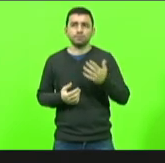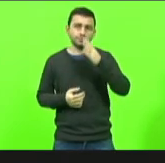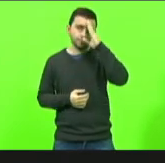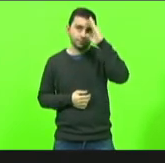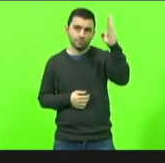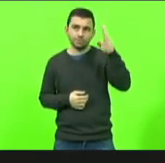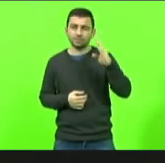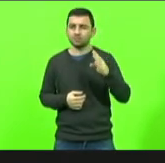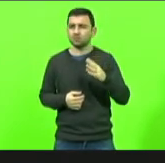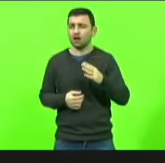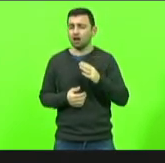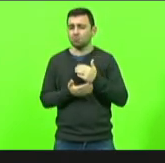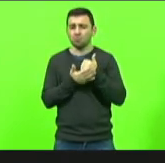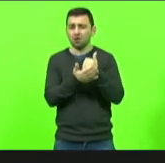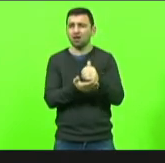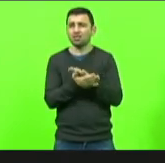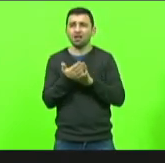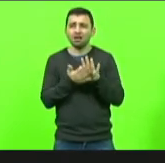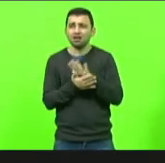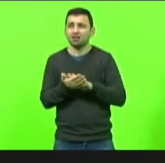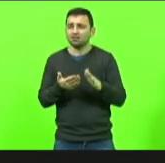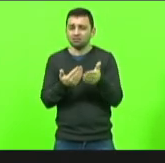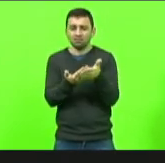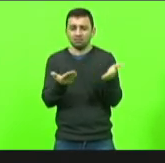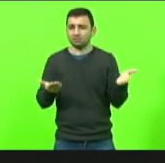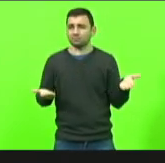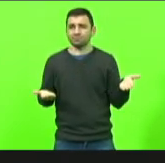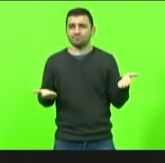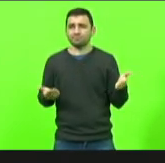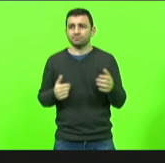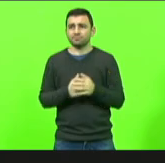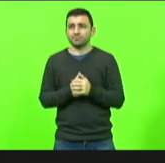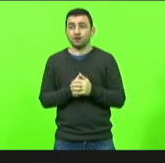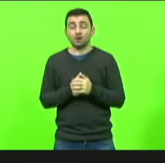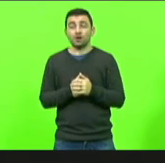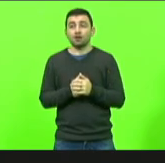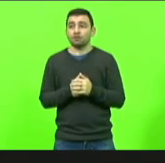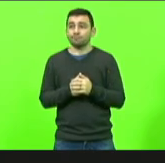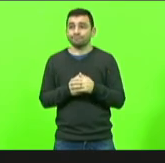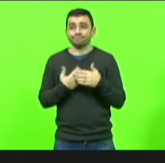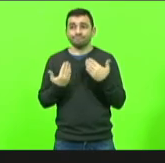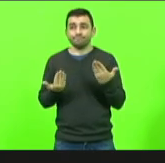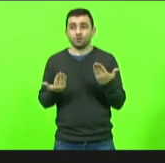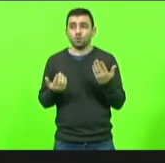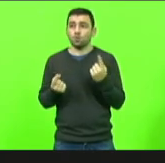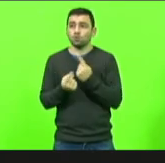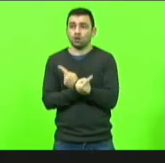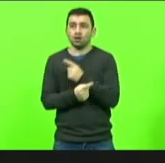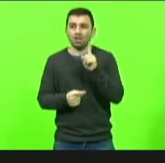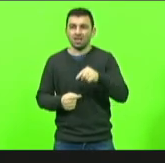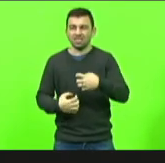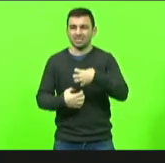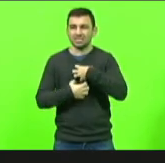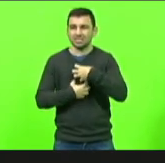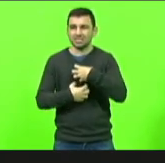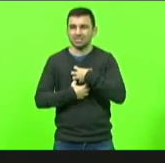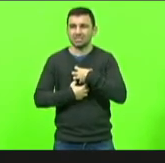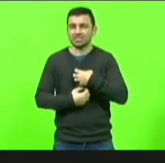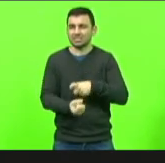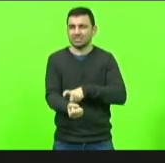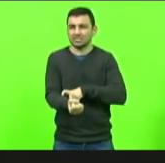em nada ajudaram a causa deles não ajudaram em nada pelo contrário apenas alimentaram o ressentimento e o rancor